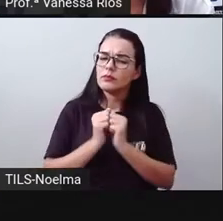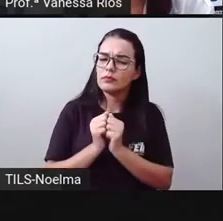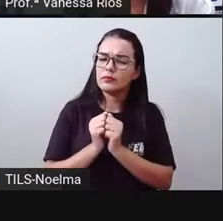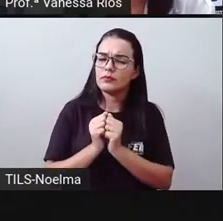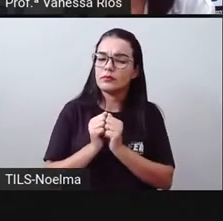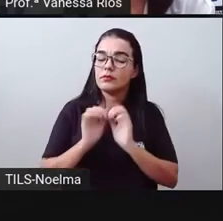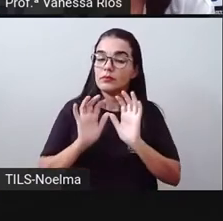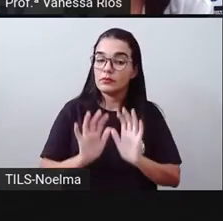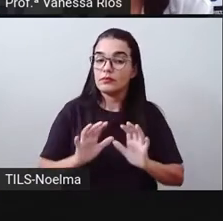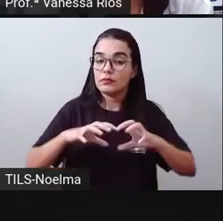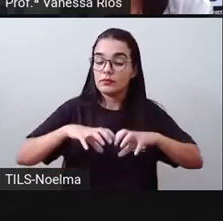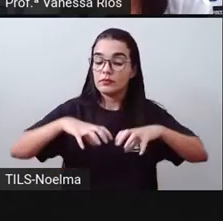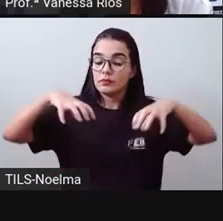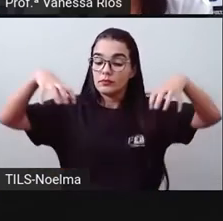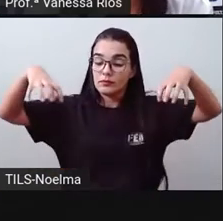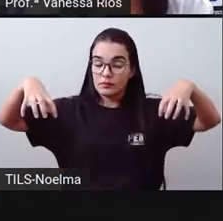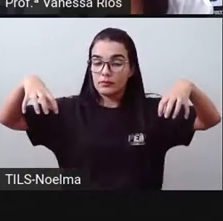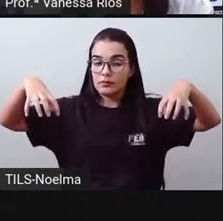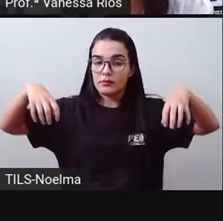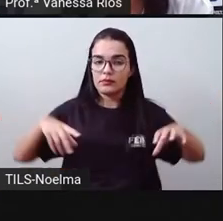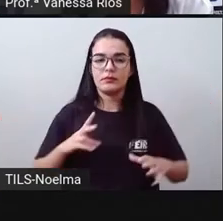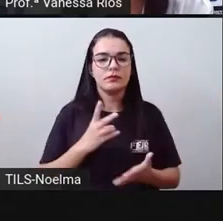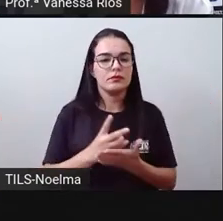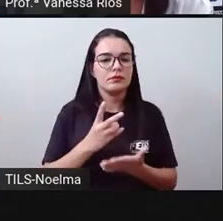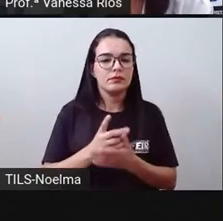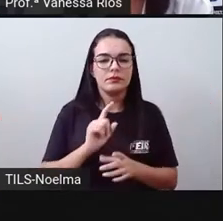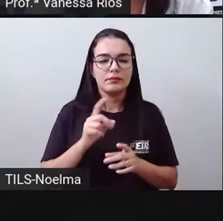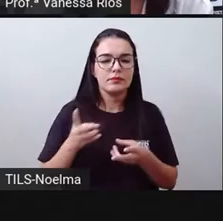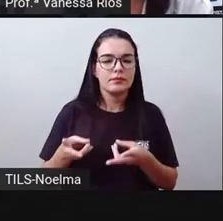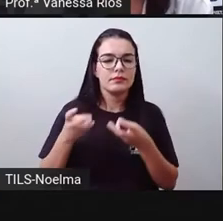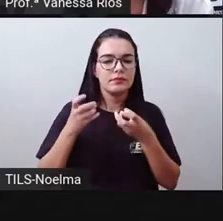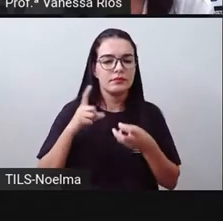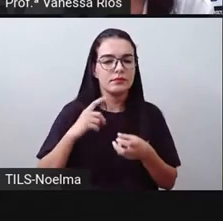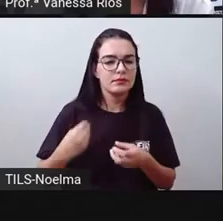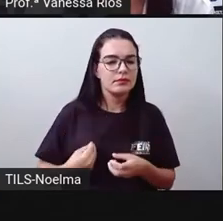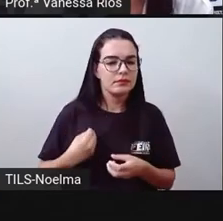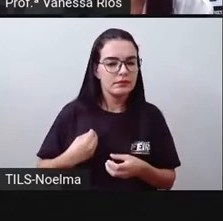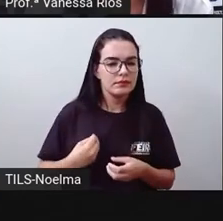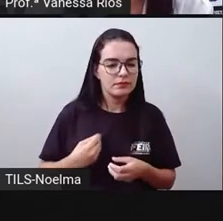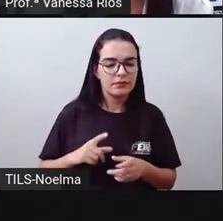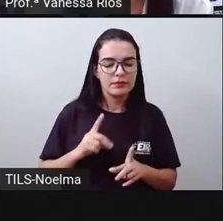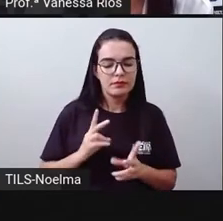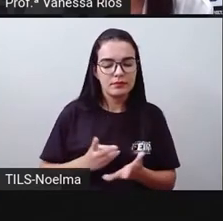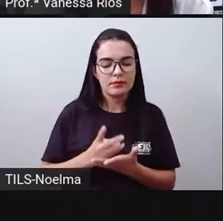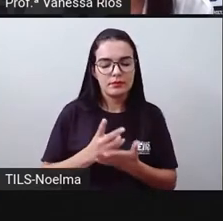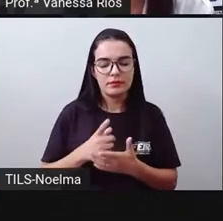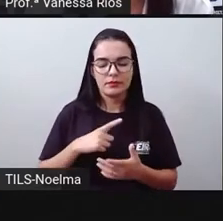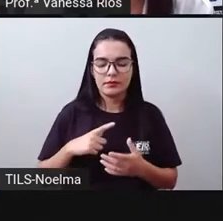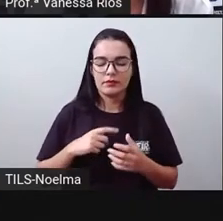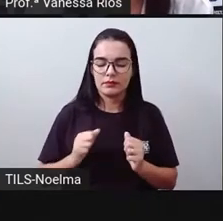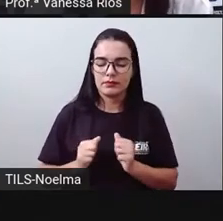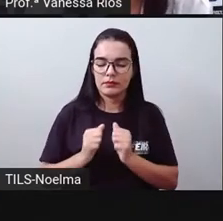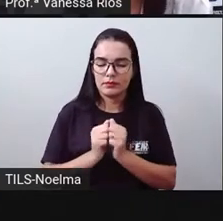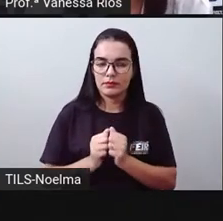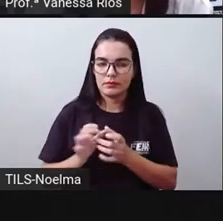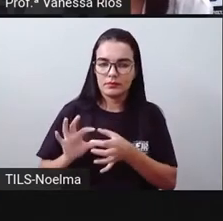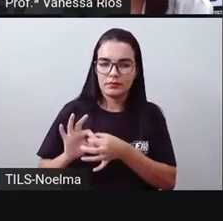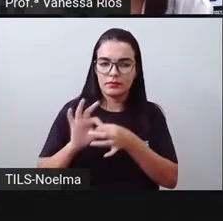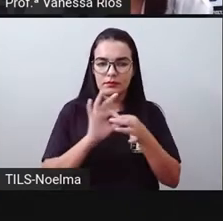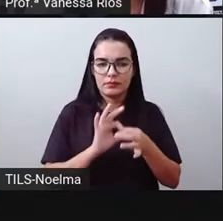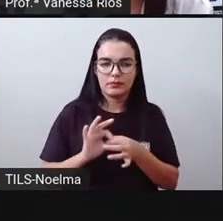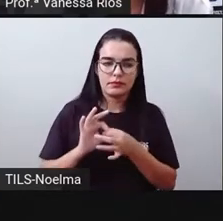Mesmo que a gente não perceba realmente a sua presença. Entretanto, muita gente